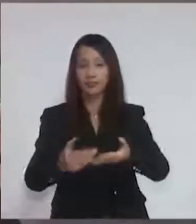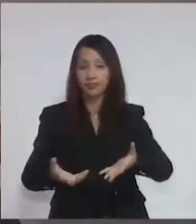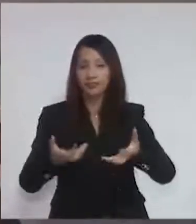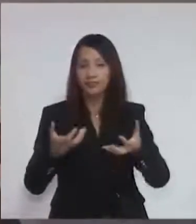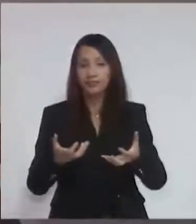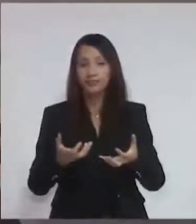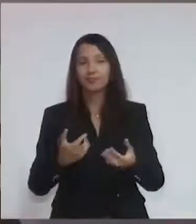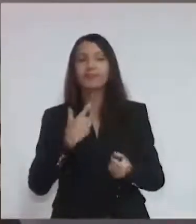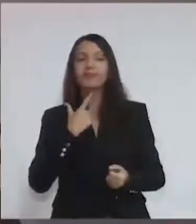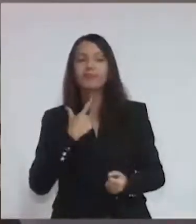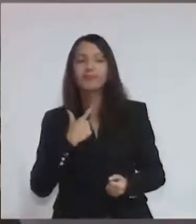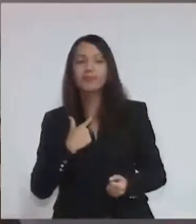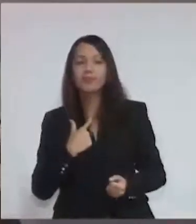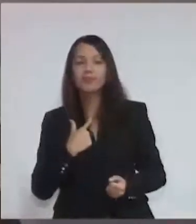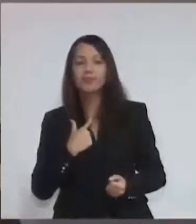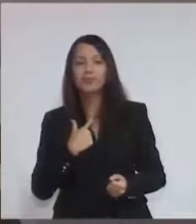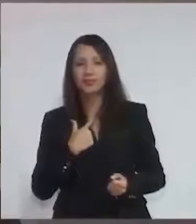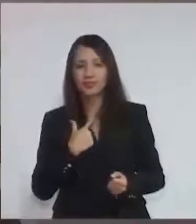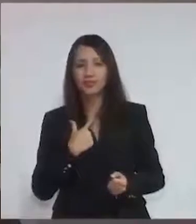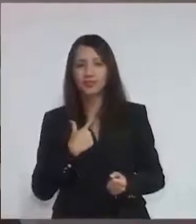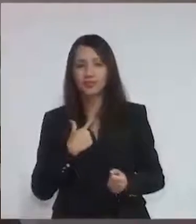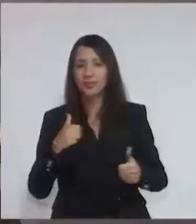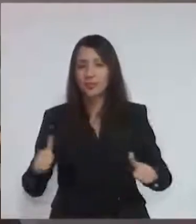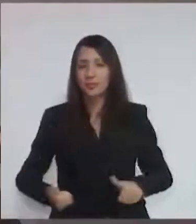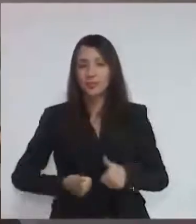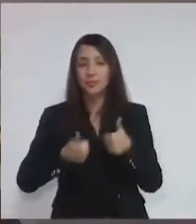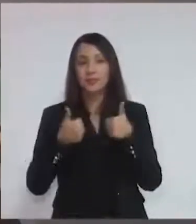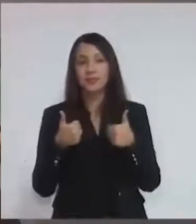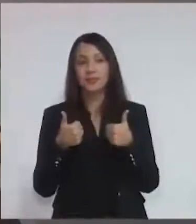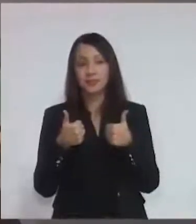que a cidade melhore.